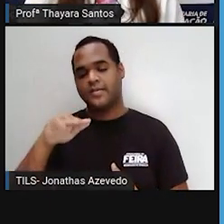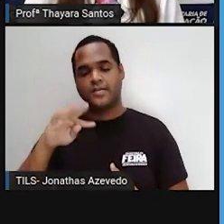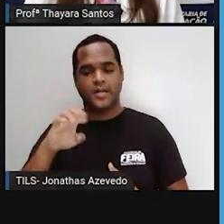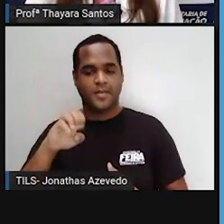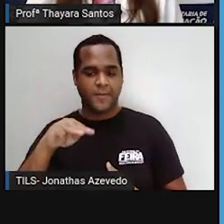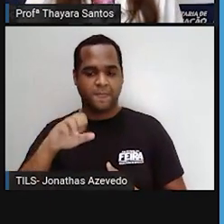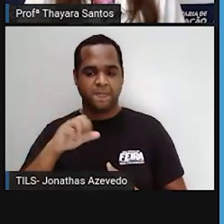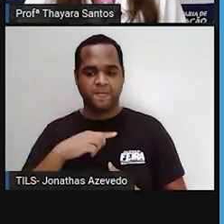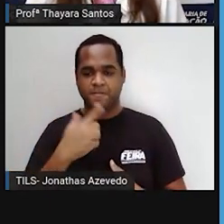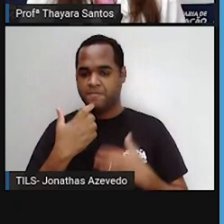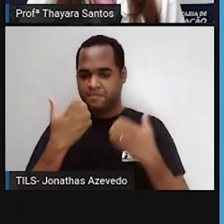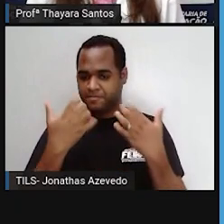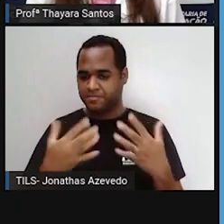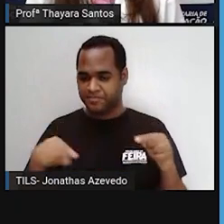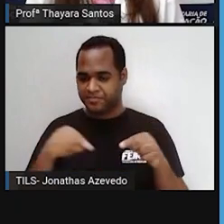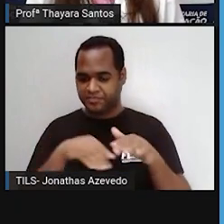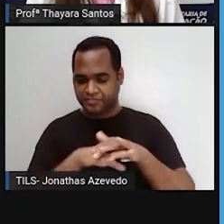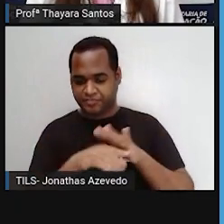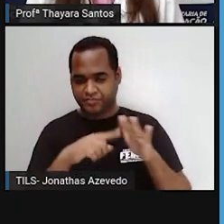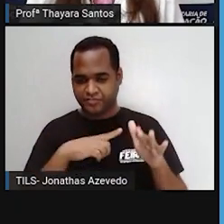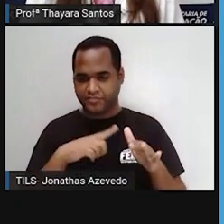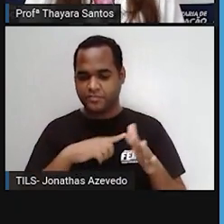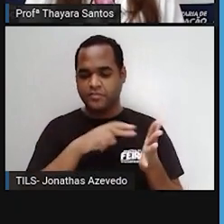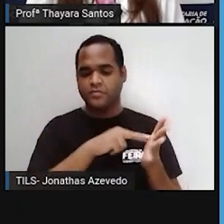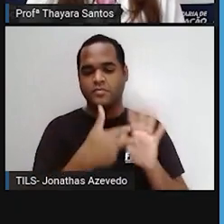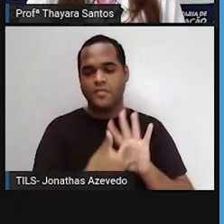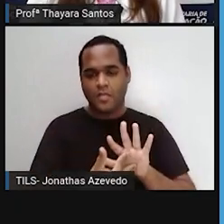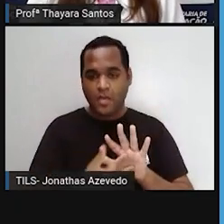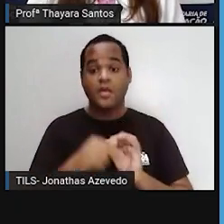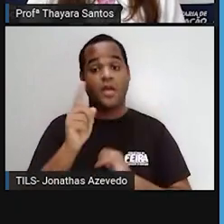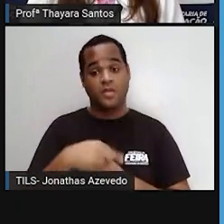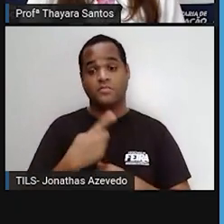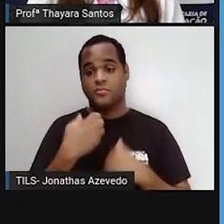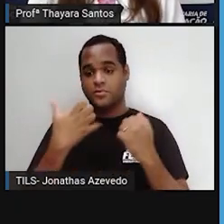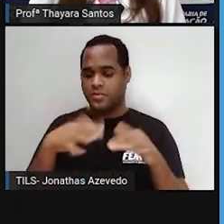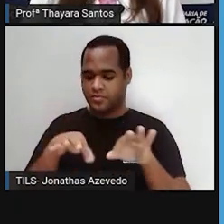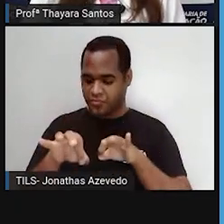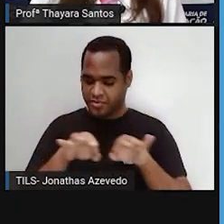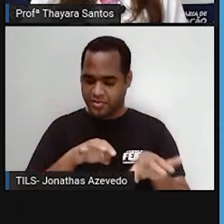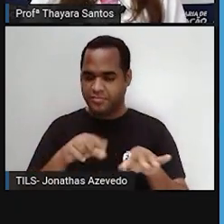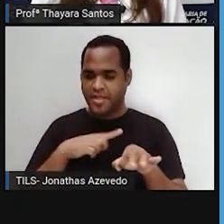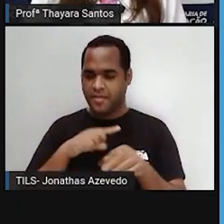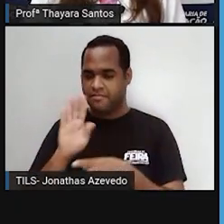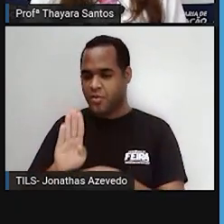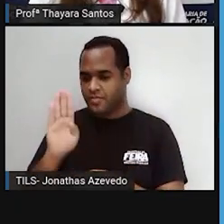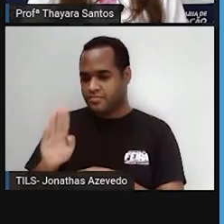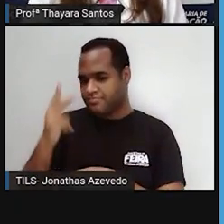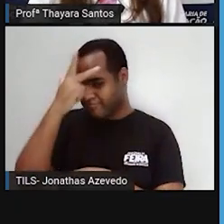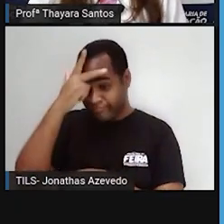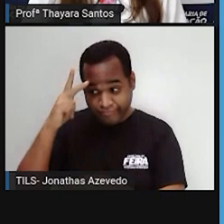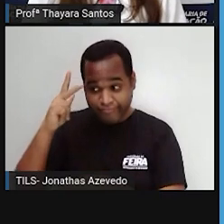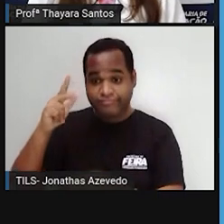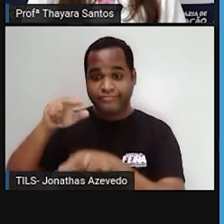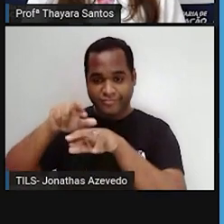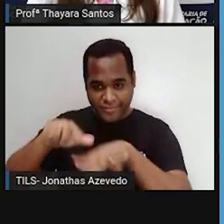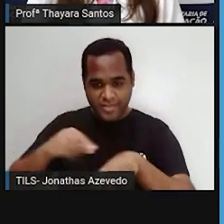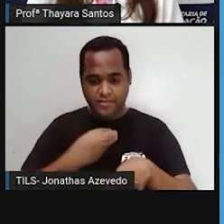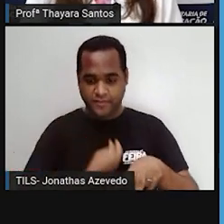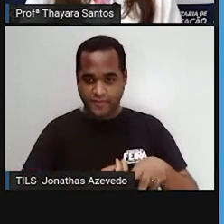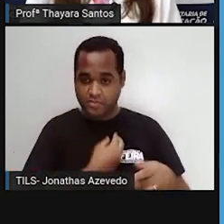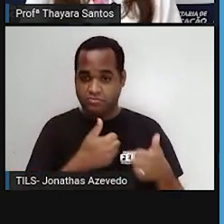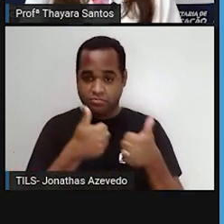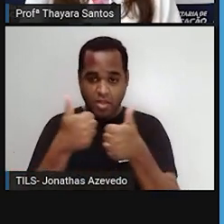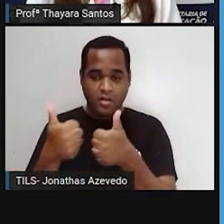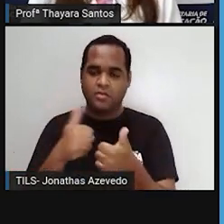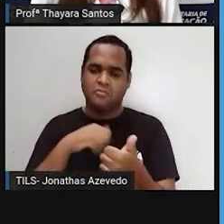sendo assim, a gente costuma definir ecossistema como um dos níveis de organização biológica dos seres vivos, que ele é formado pelo